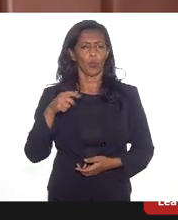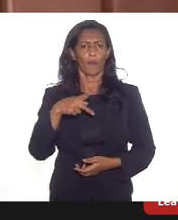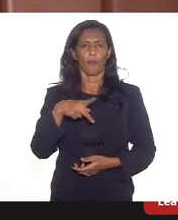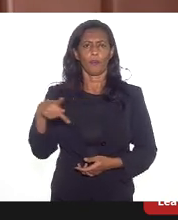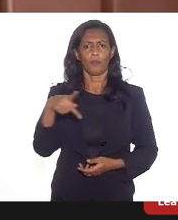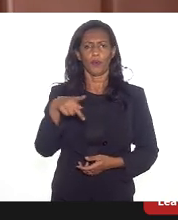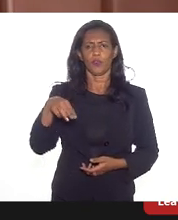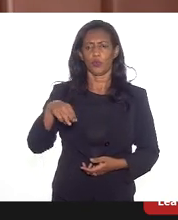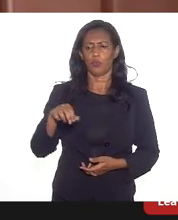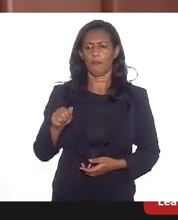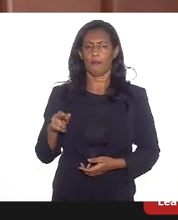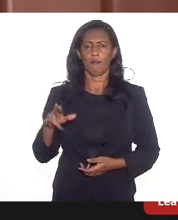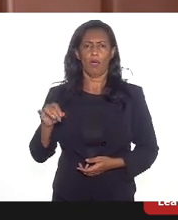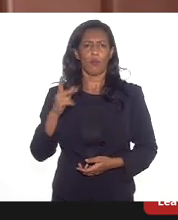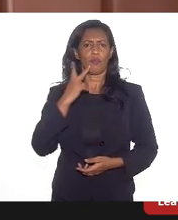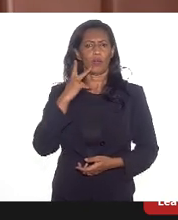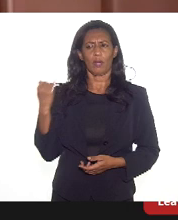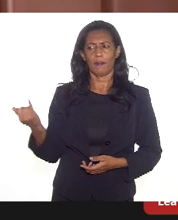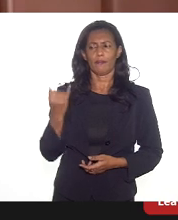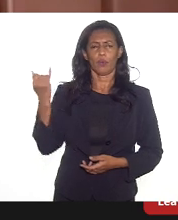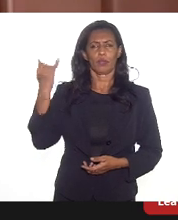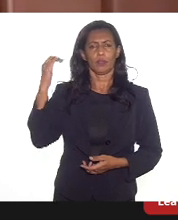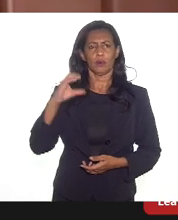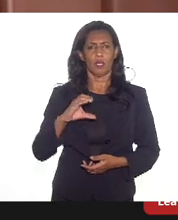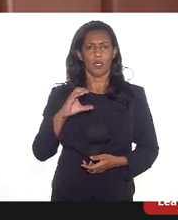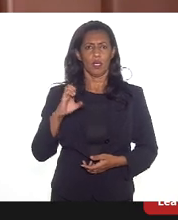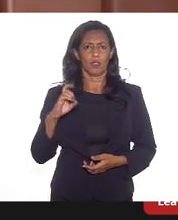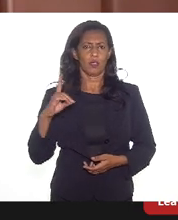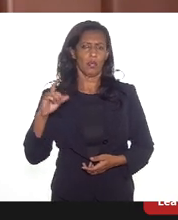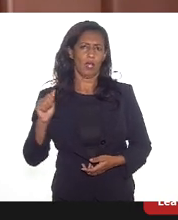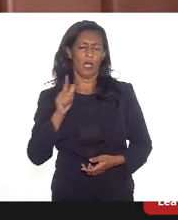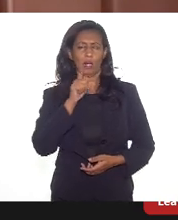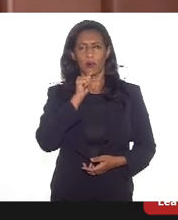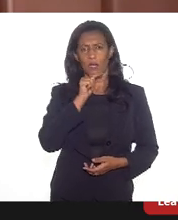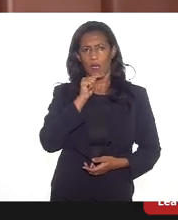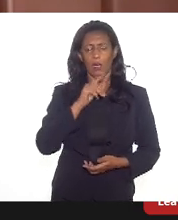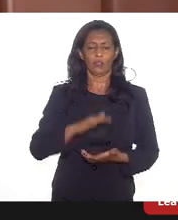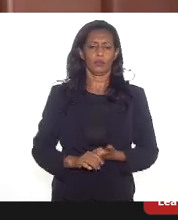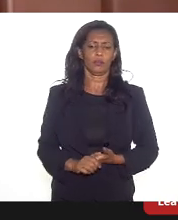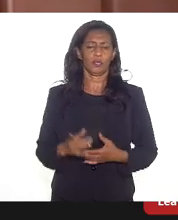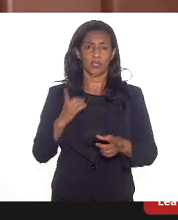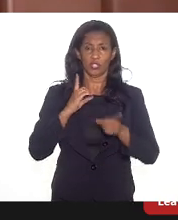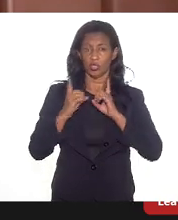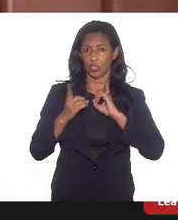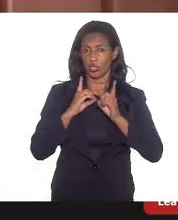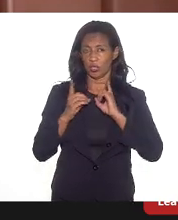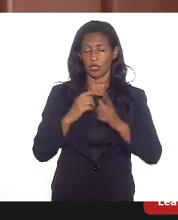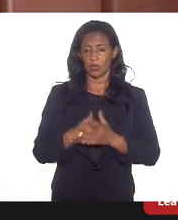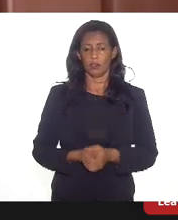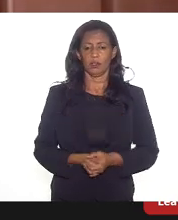aqui falando da importância da CEDAI, enfim, nessa dinâmica, os nossos